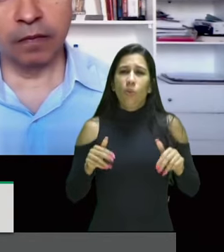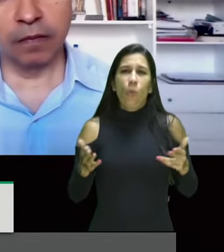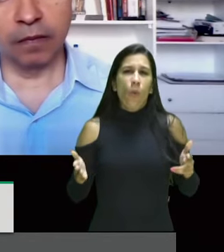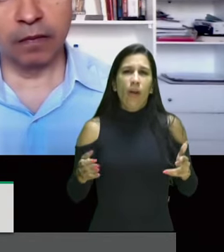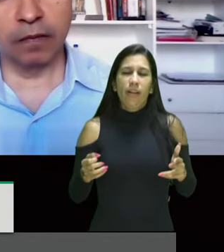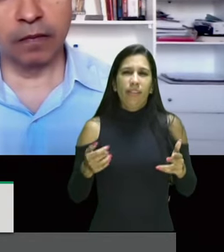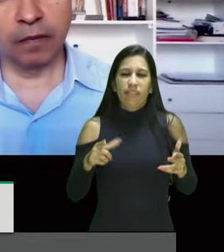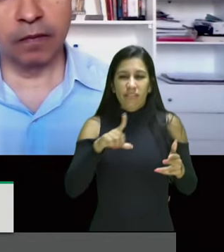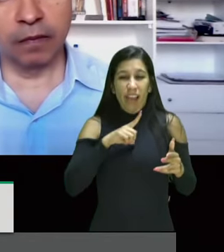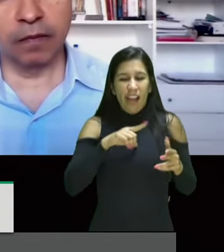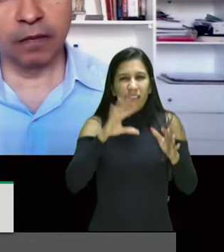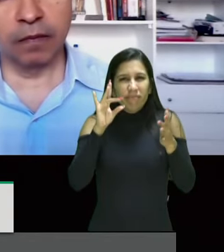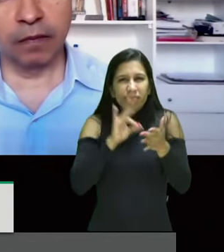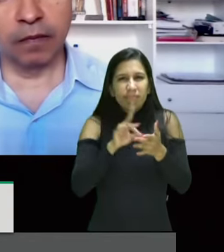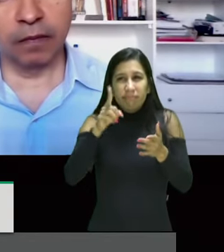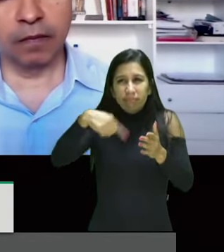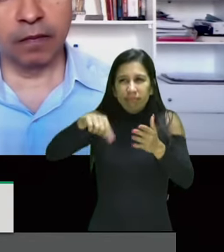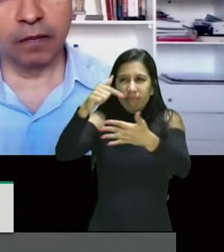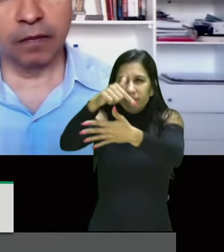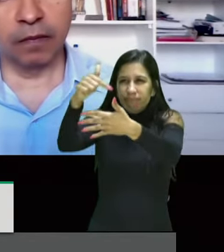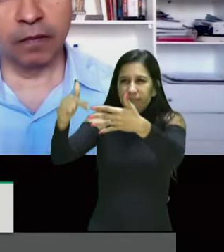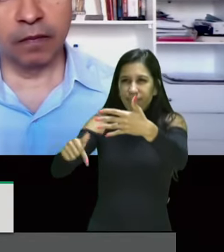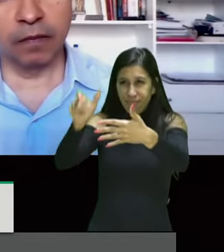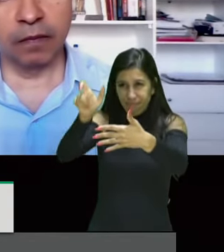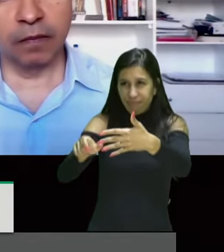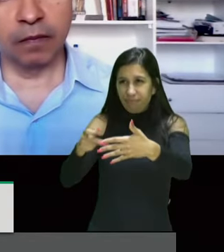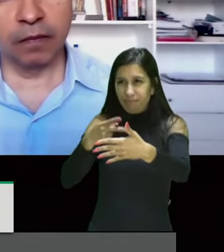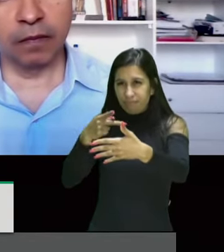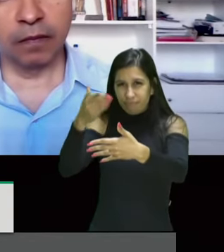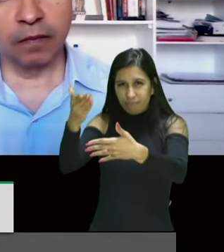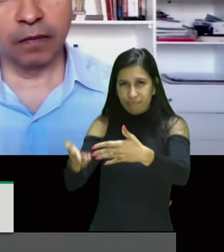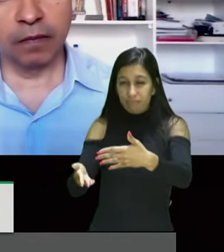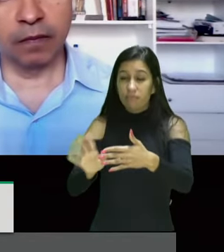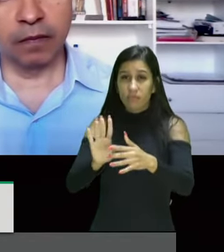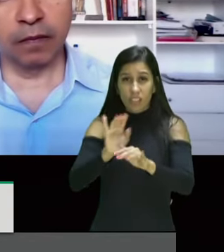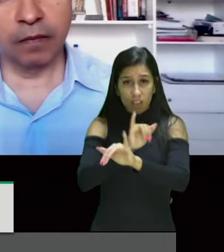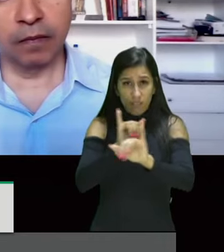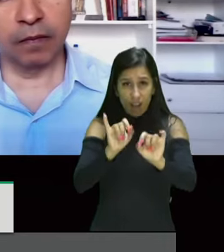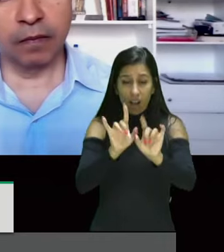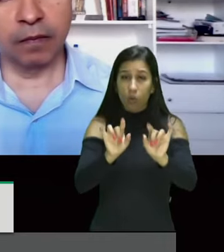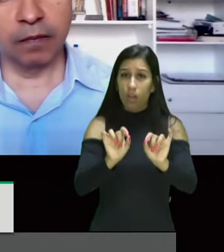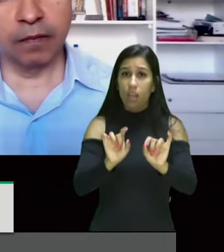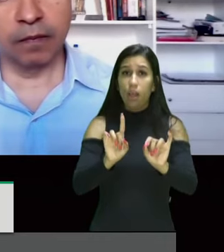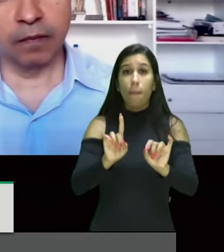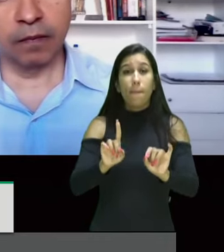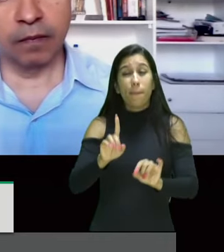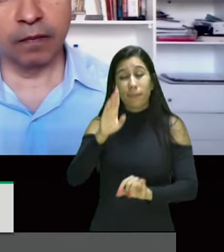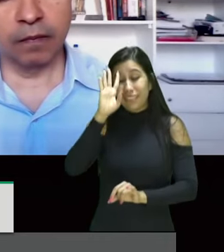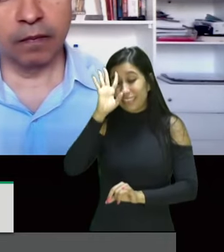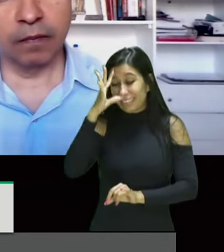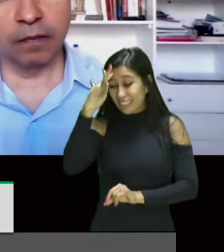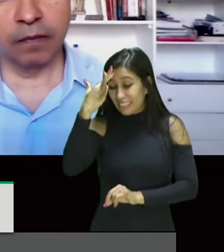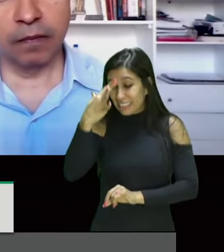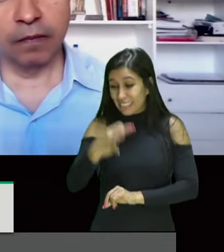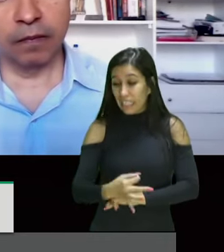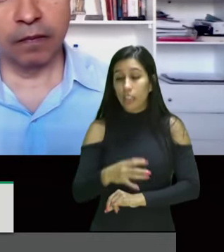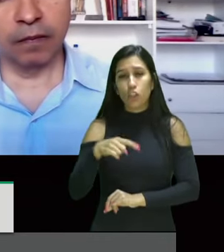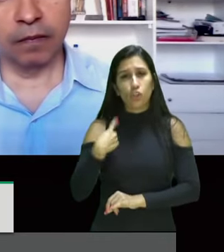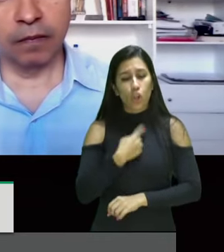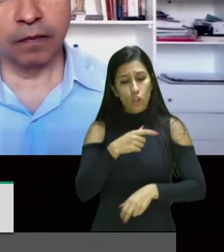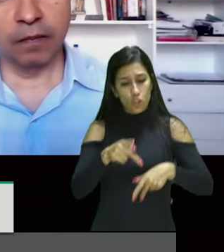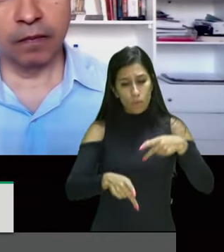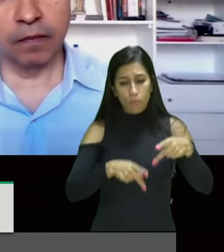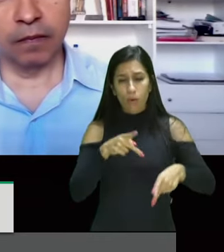dizer que com certeza nosso povo vai continuar vencendo mas que com certeza nós nunca